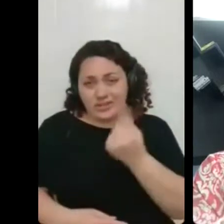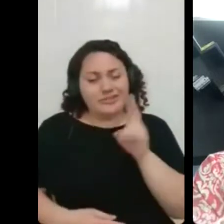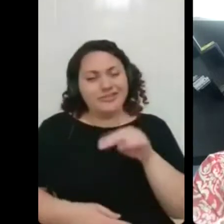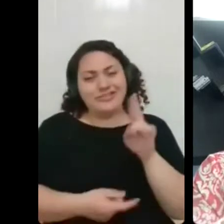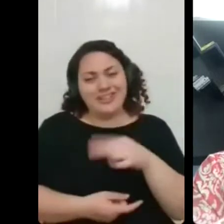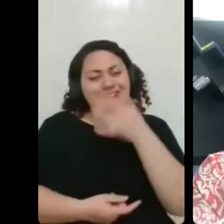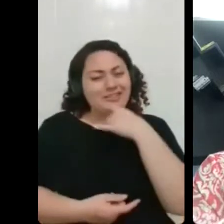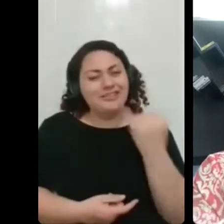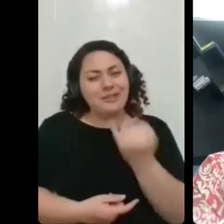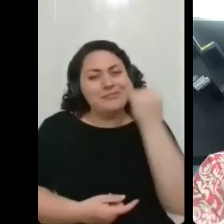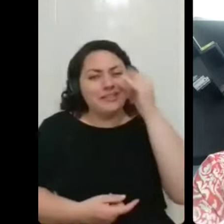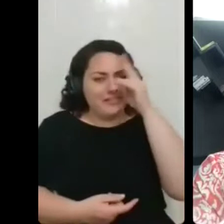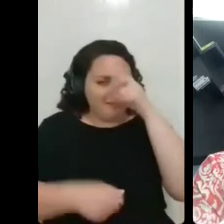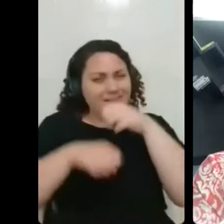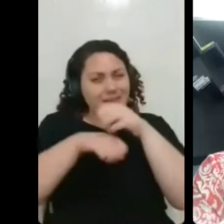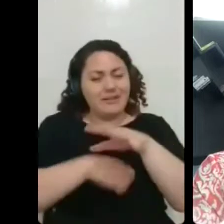importante pontuar também